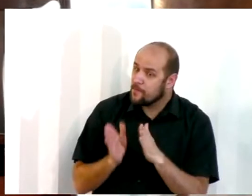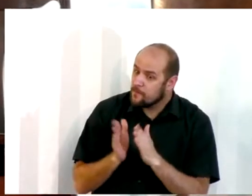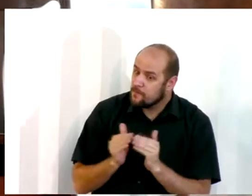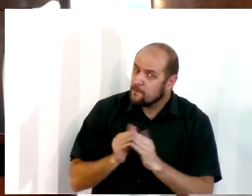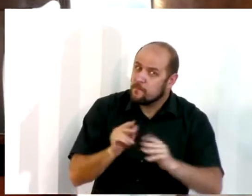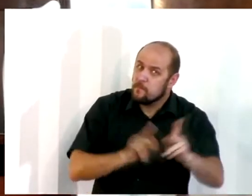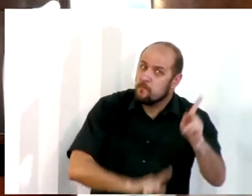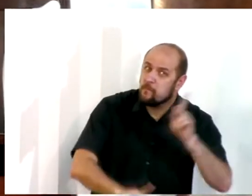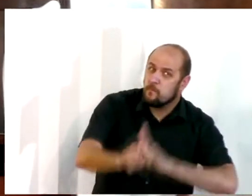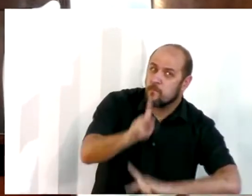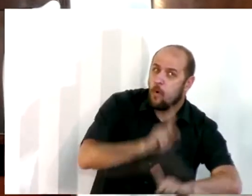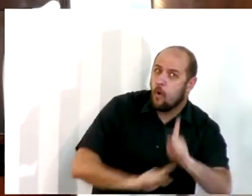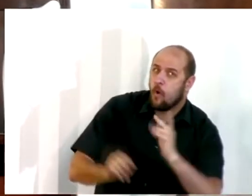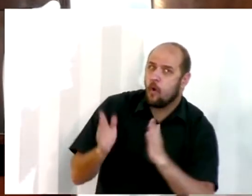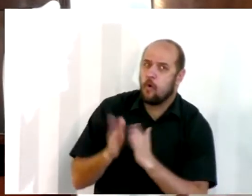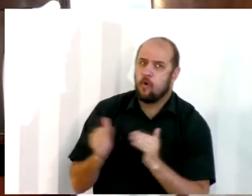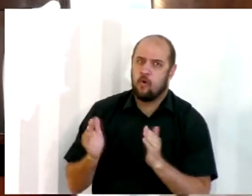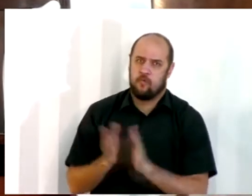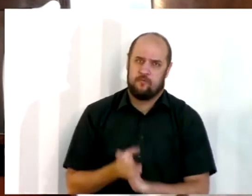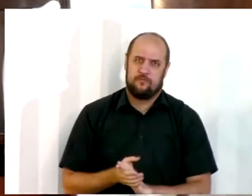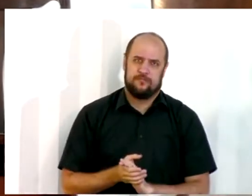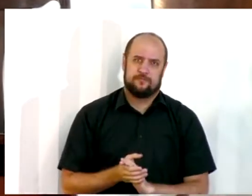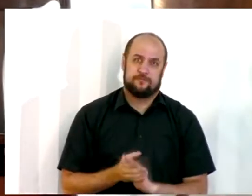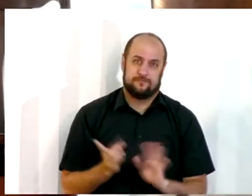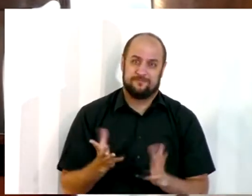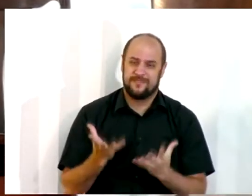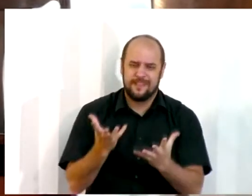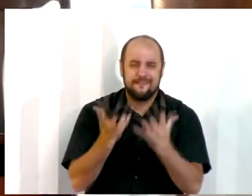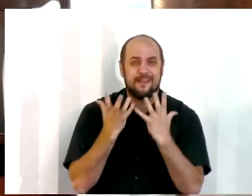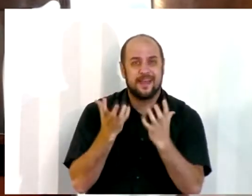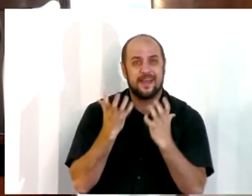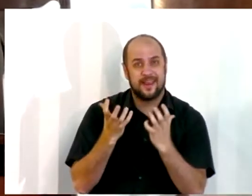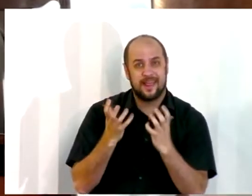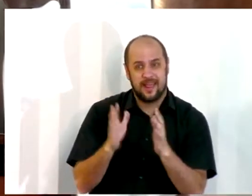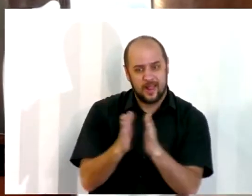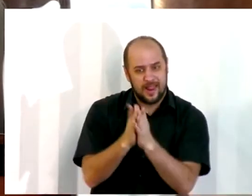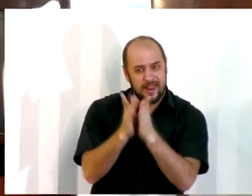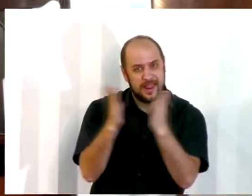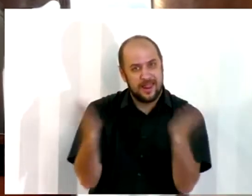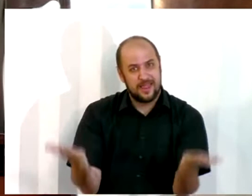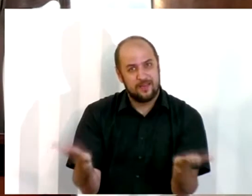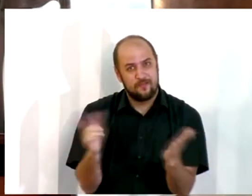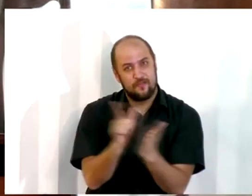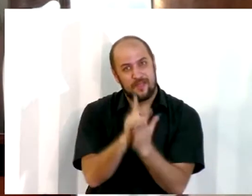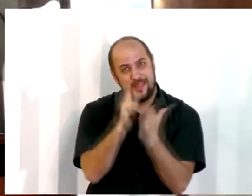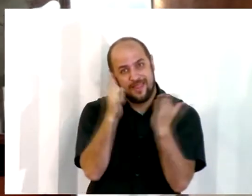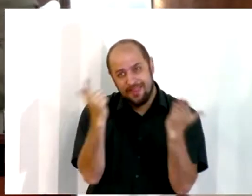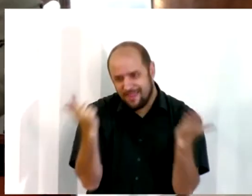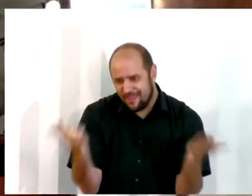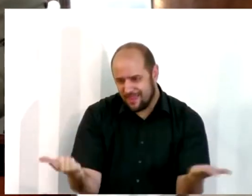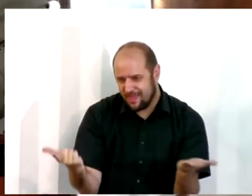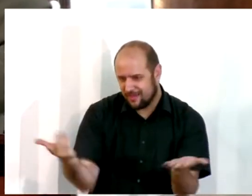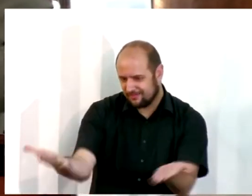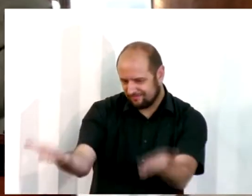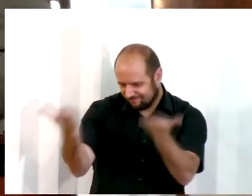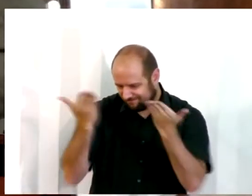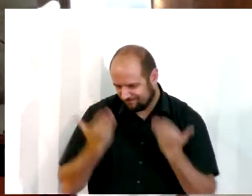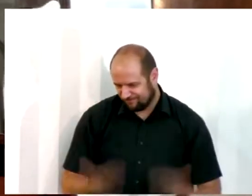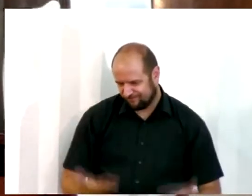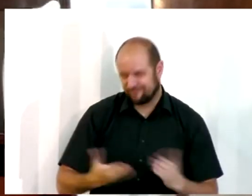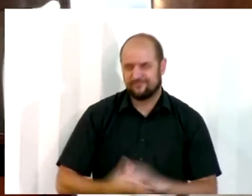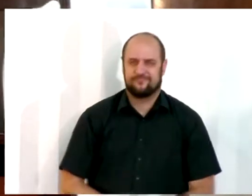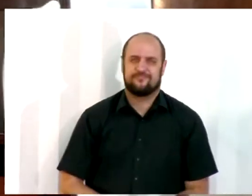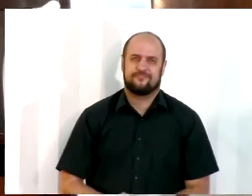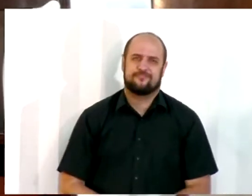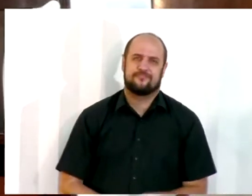o povo fez para Esdras. Queremos que você traga o livro da lei de Moisés. Tenho certeza que